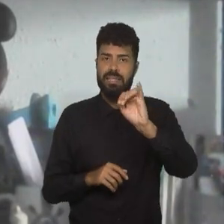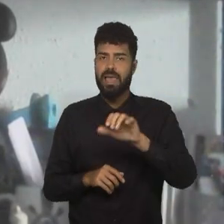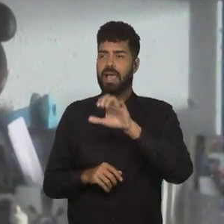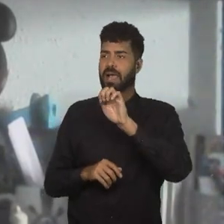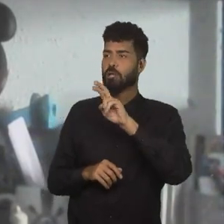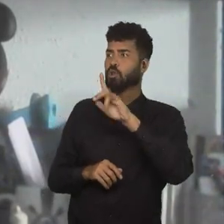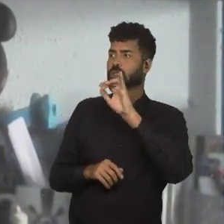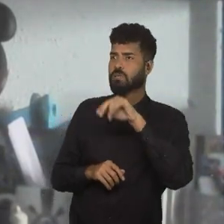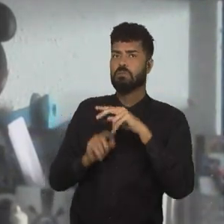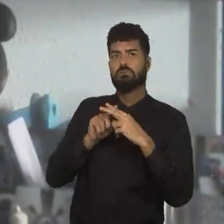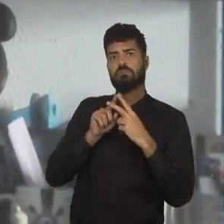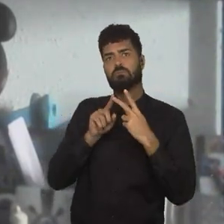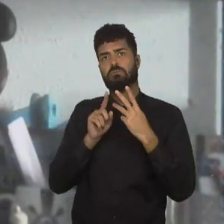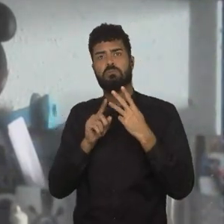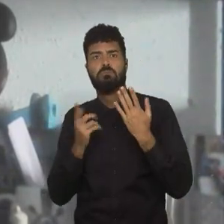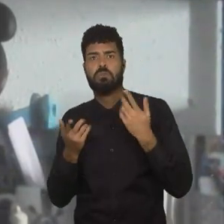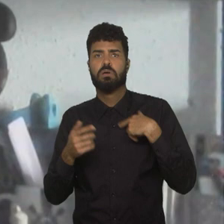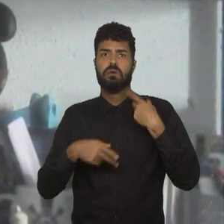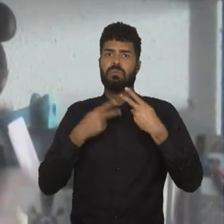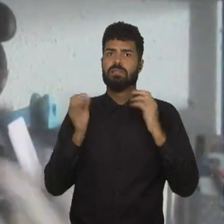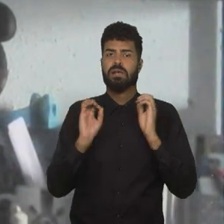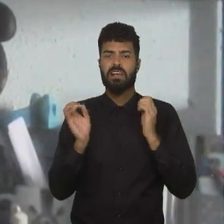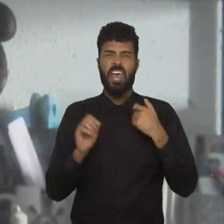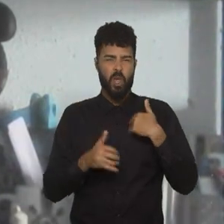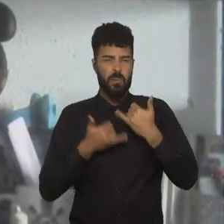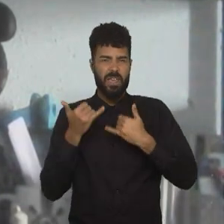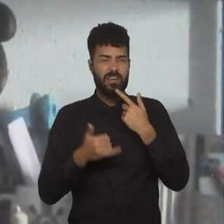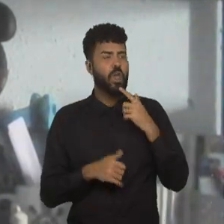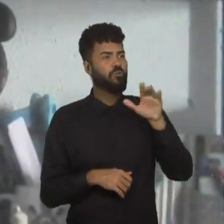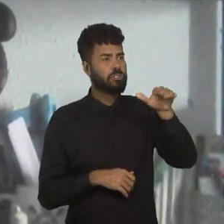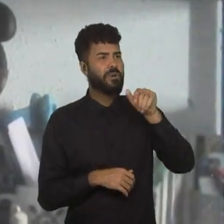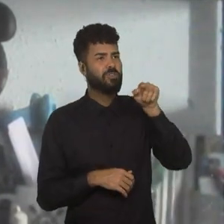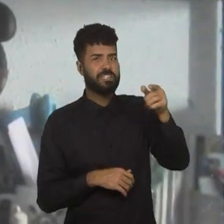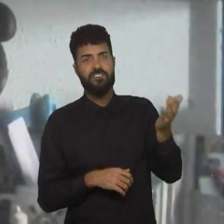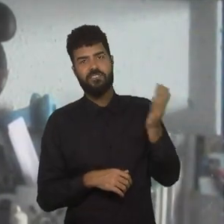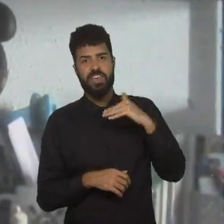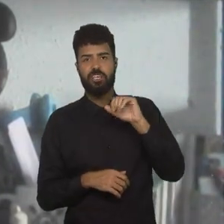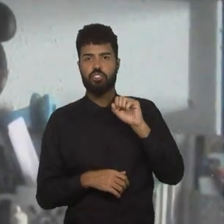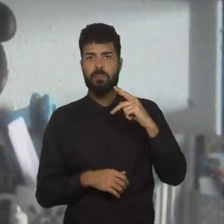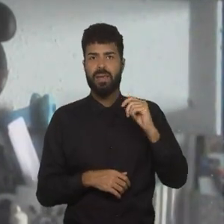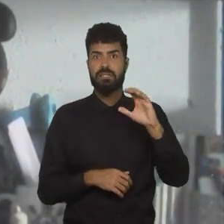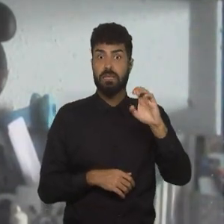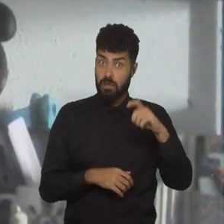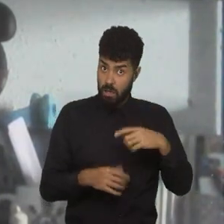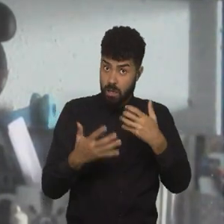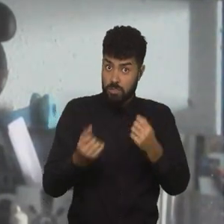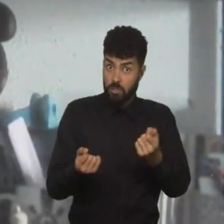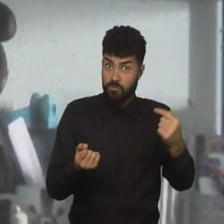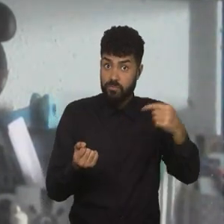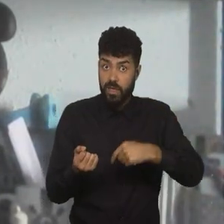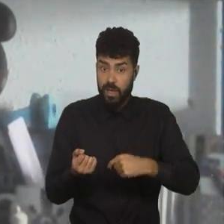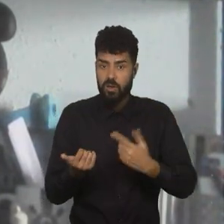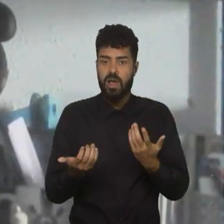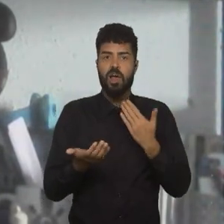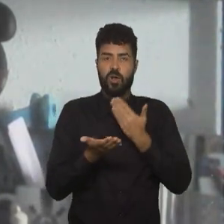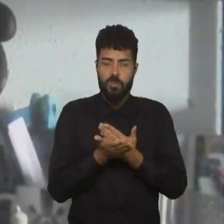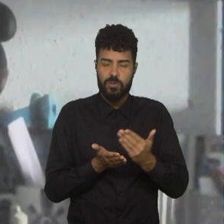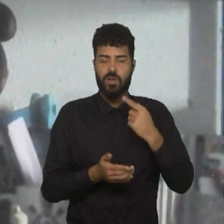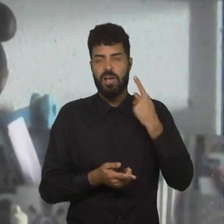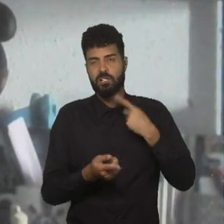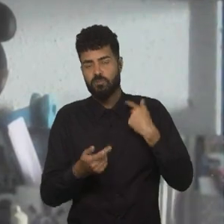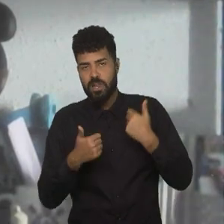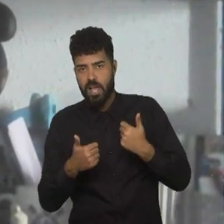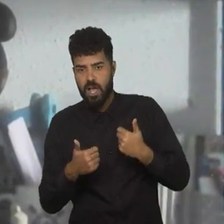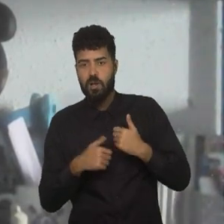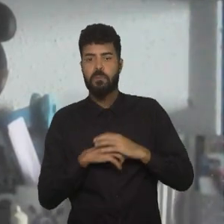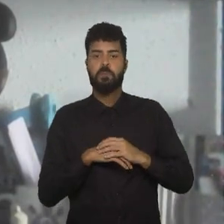ninguém fala muito dela, então eu brinquei com ela, eu falei, mano, eu vou chamar vocês para vir para Space, e elas falaram topo, e foi muito legal, a gente